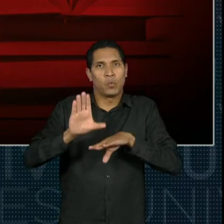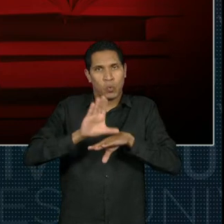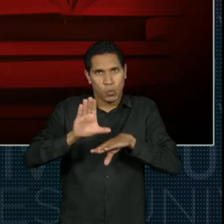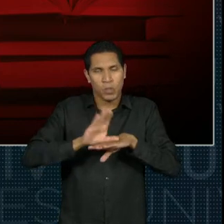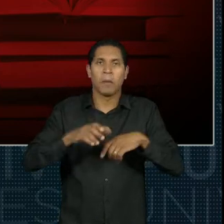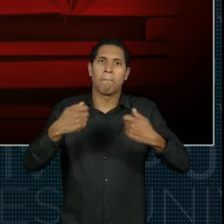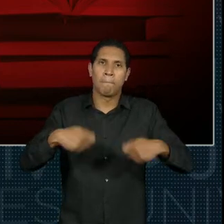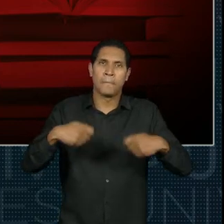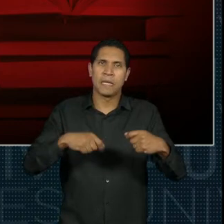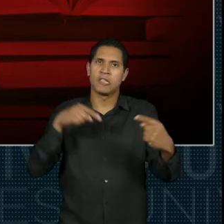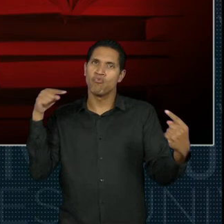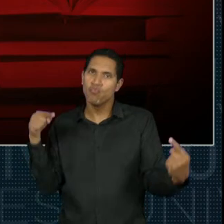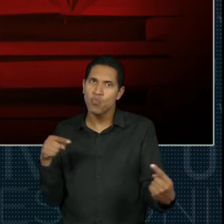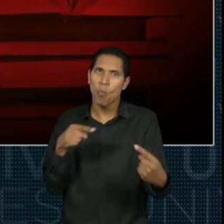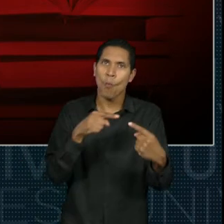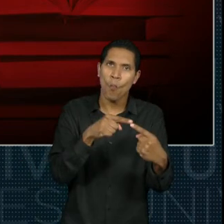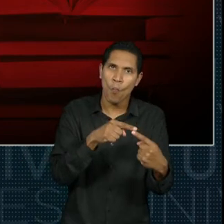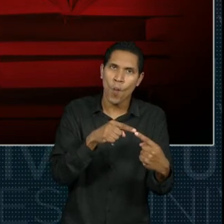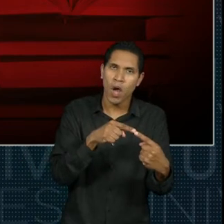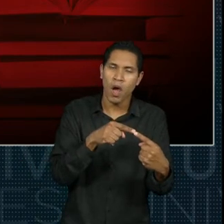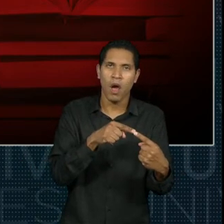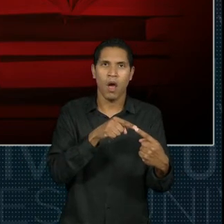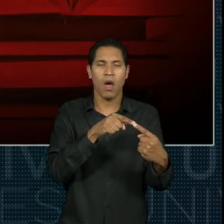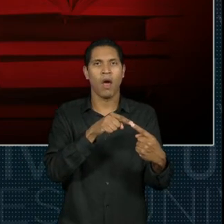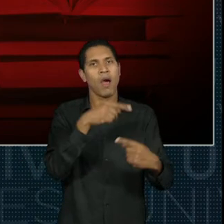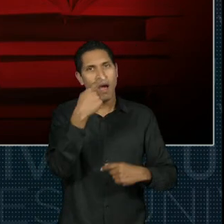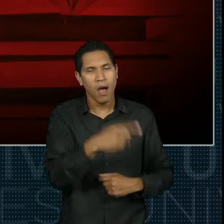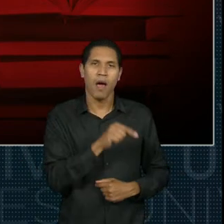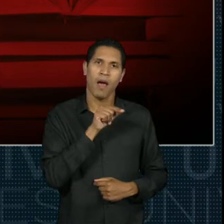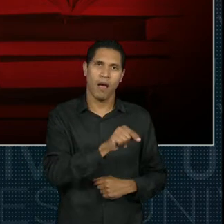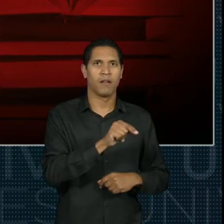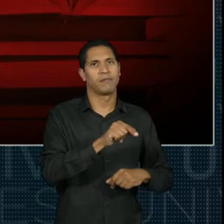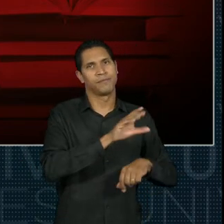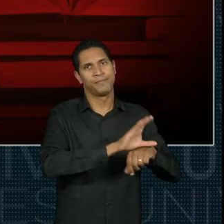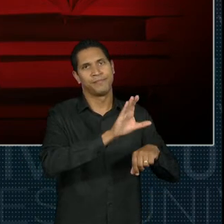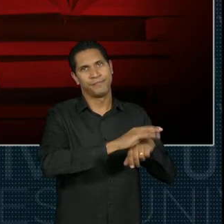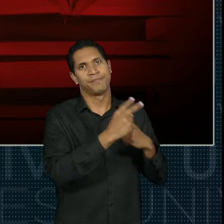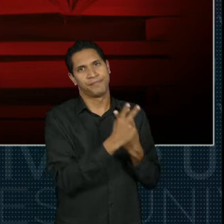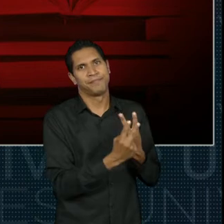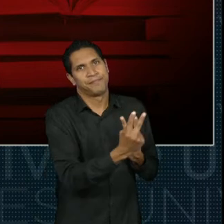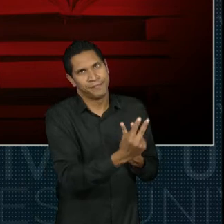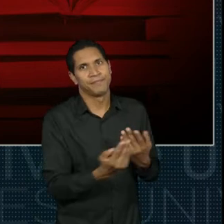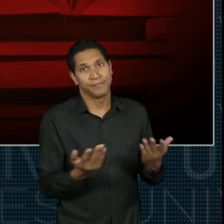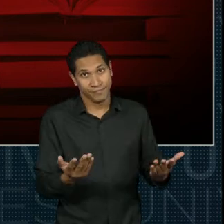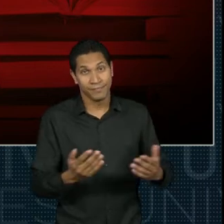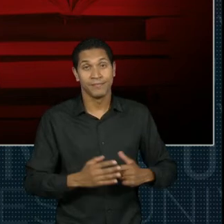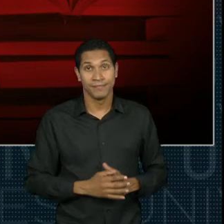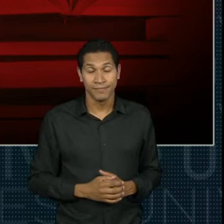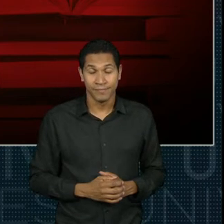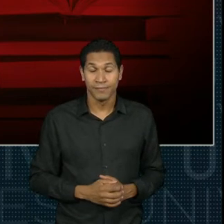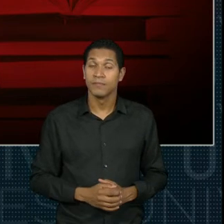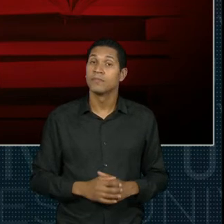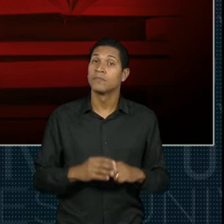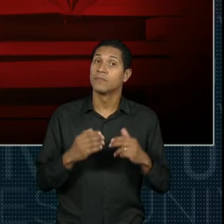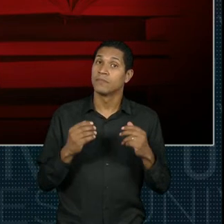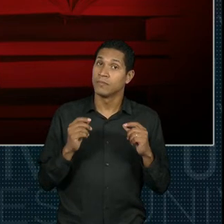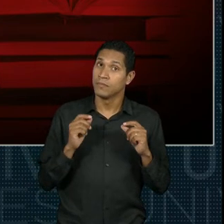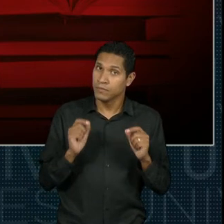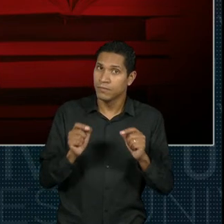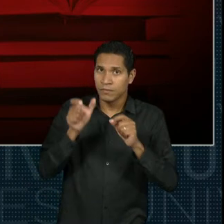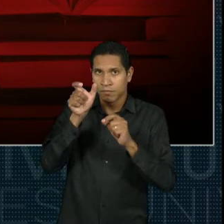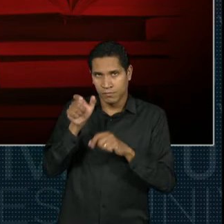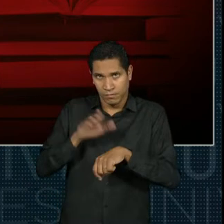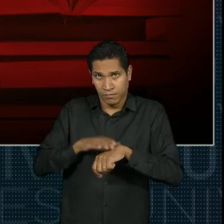deve estar relacionada com o seu curso na Univesp. Então, você é de